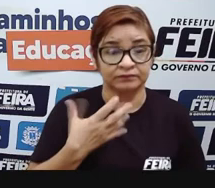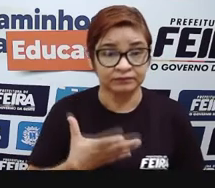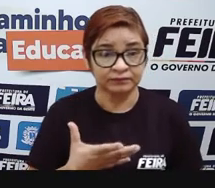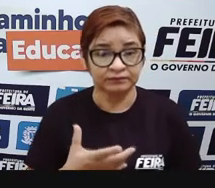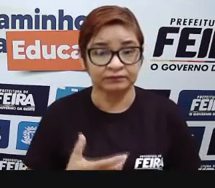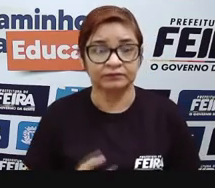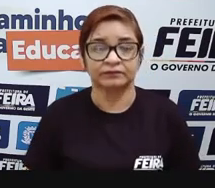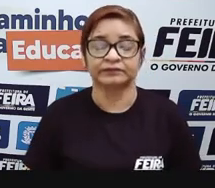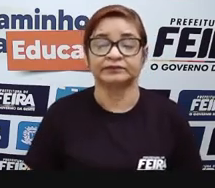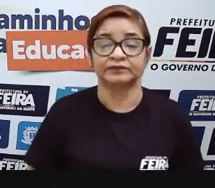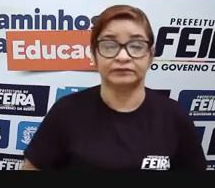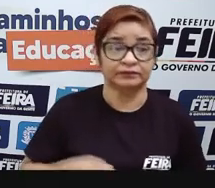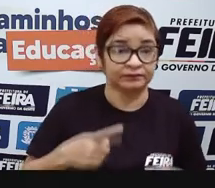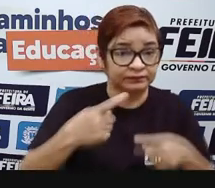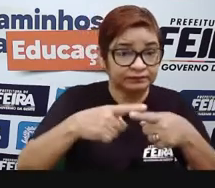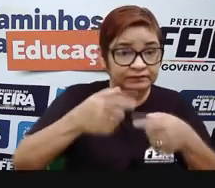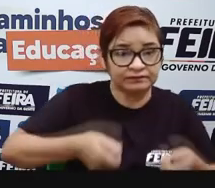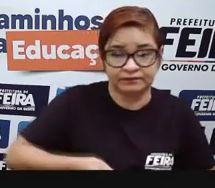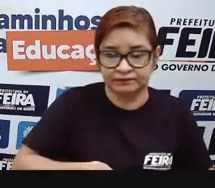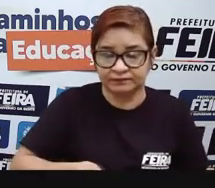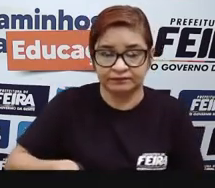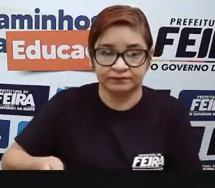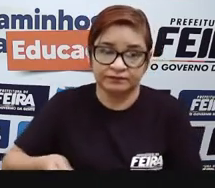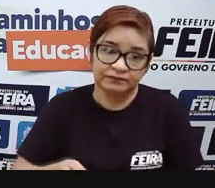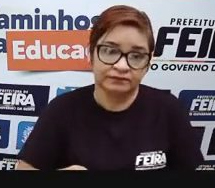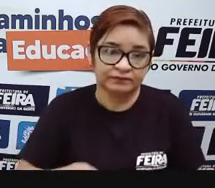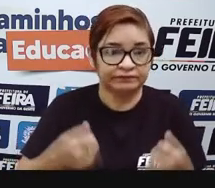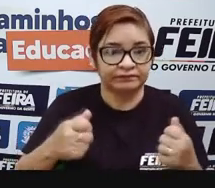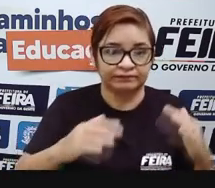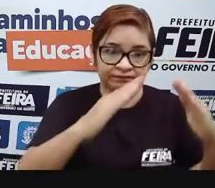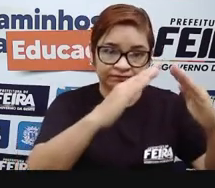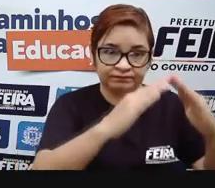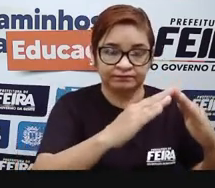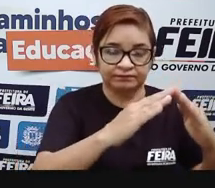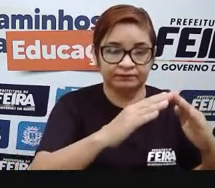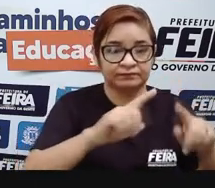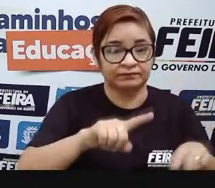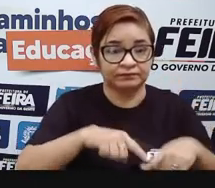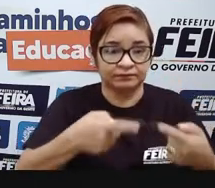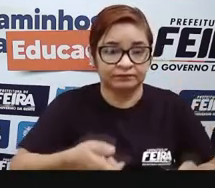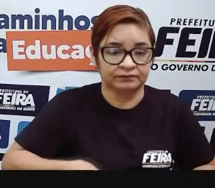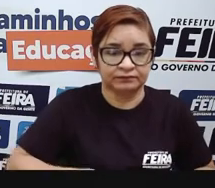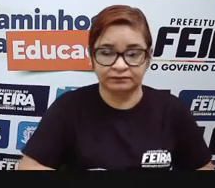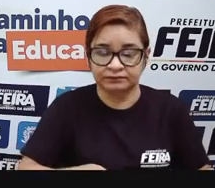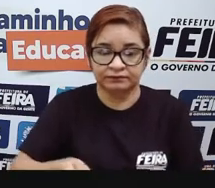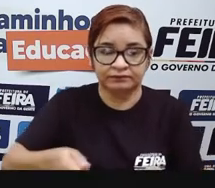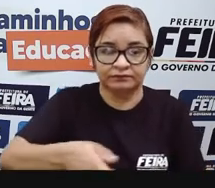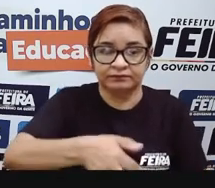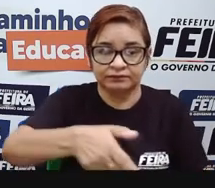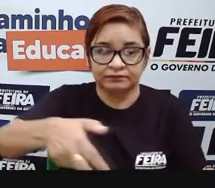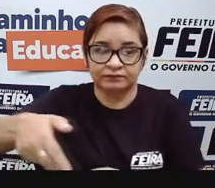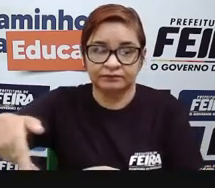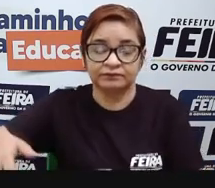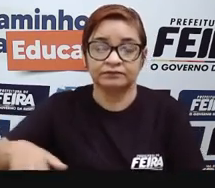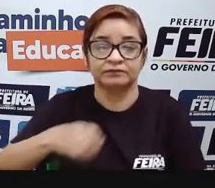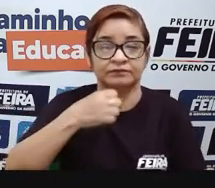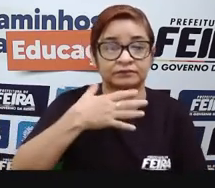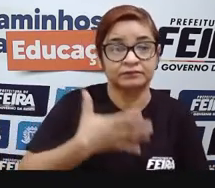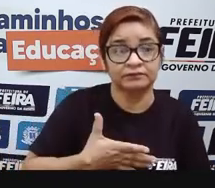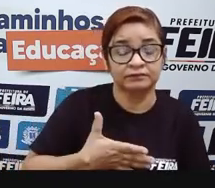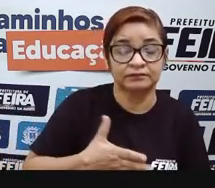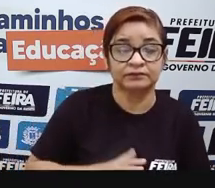móvel, né, ele não precisa ficar fixo em um local, ele vai se movimentando pela cidade. Ele disse que pra ele ficou bom,